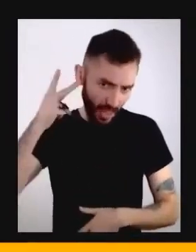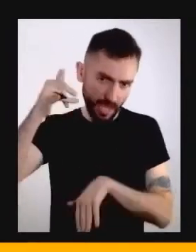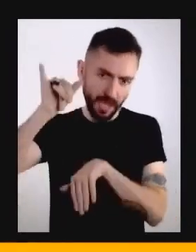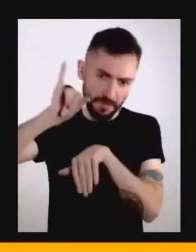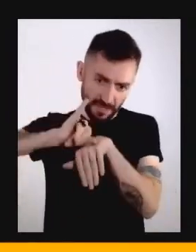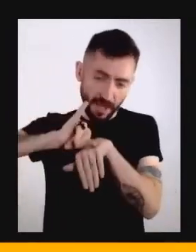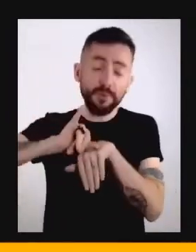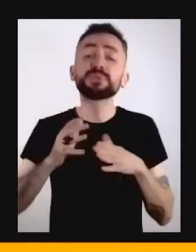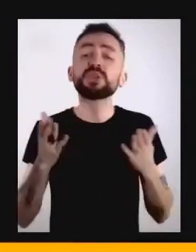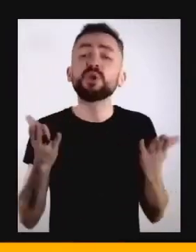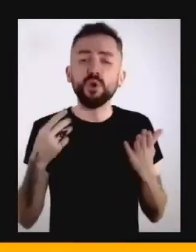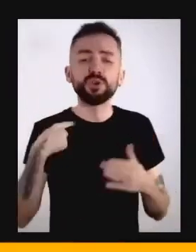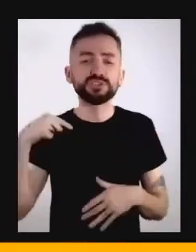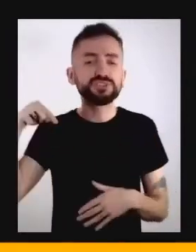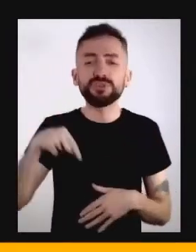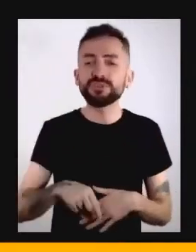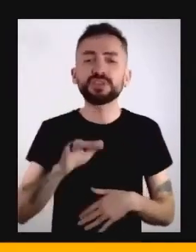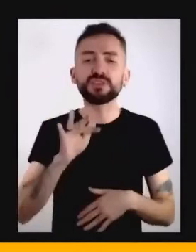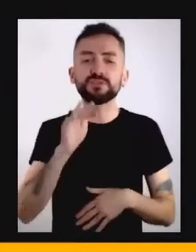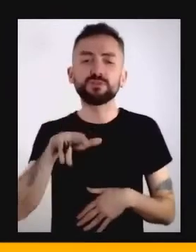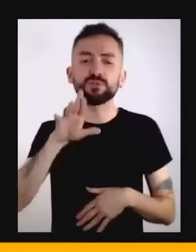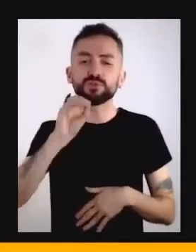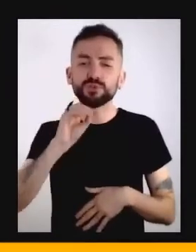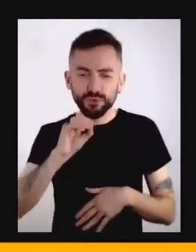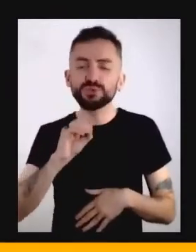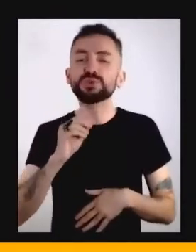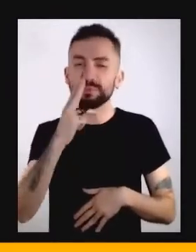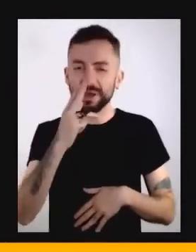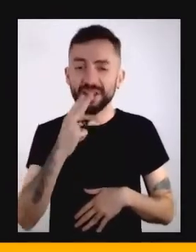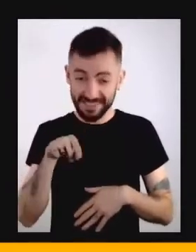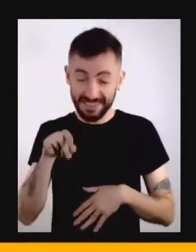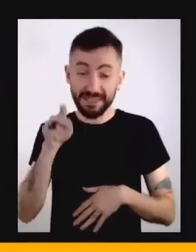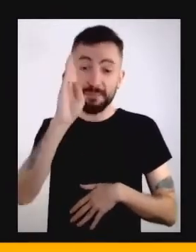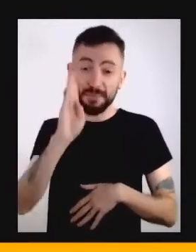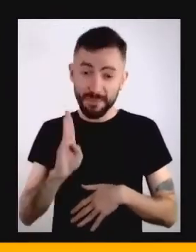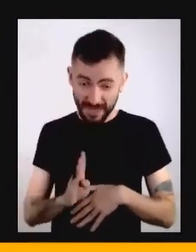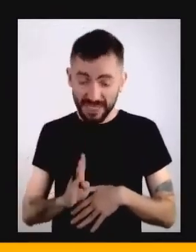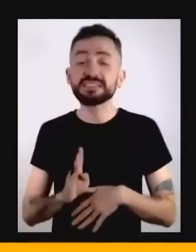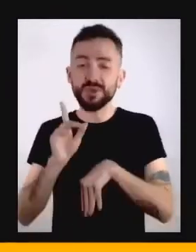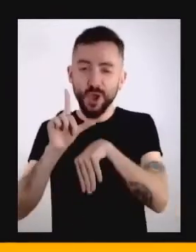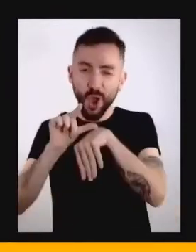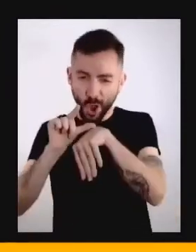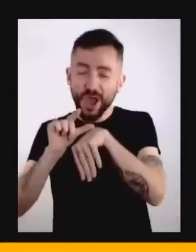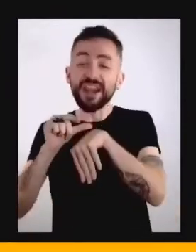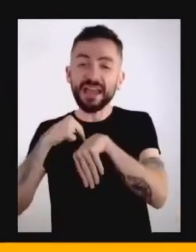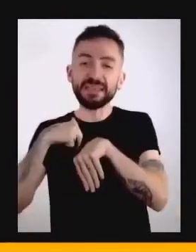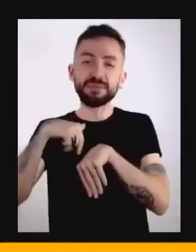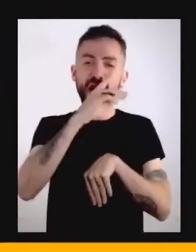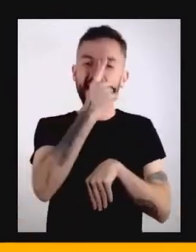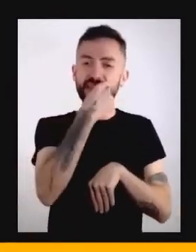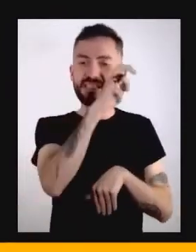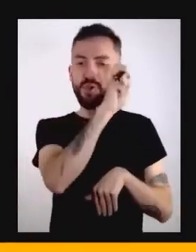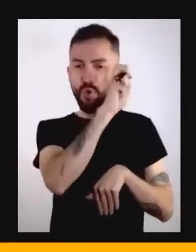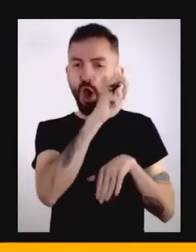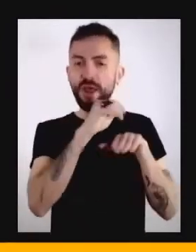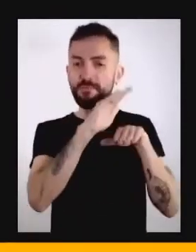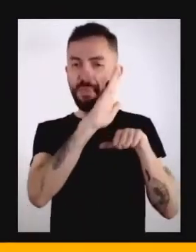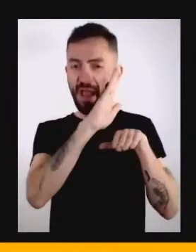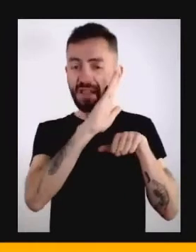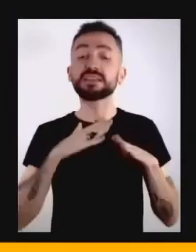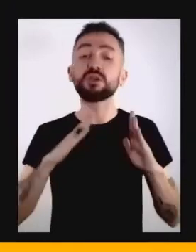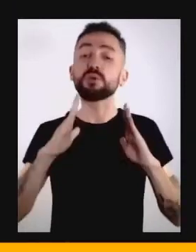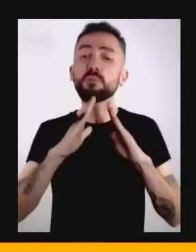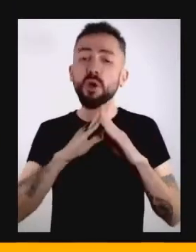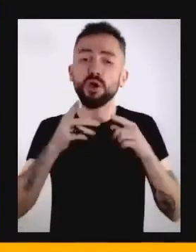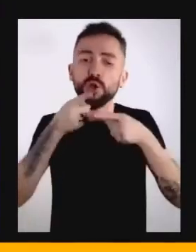falando com vocês aqui do futuro, em cinco horas à frente do horário de vocês, aqui em Amsterdã, que é onde eu moro hoje. Eu